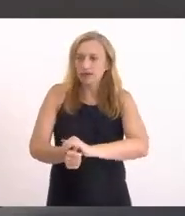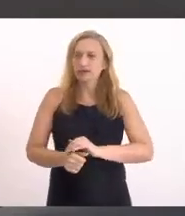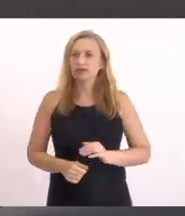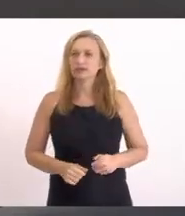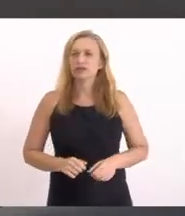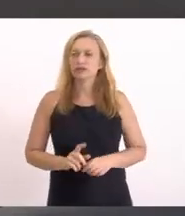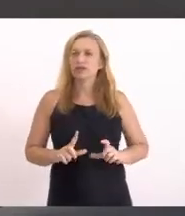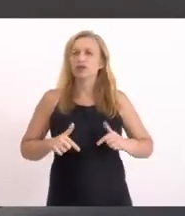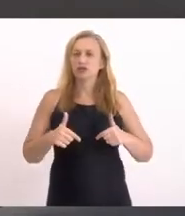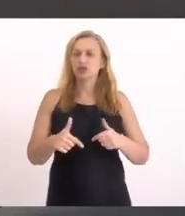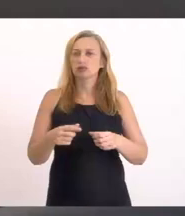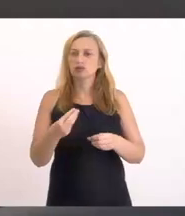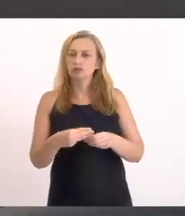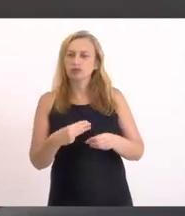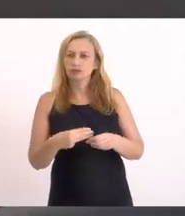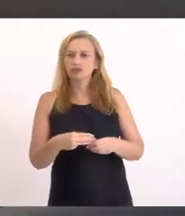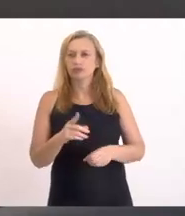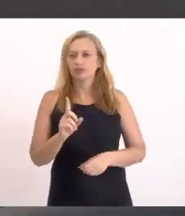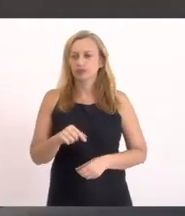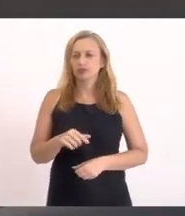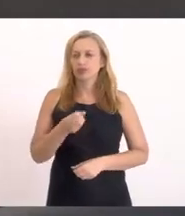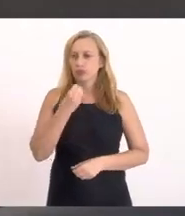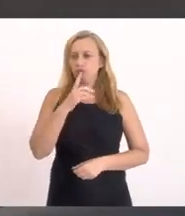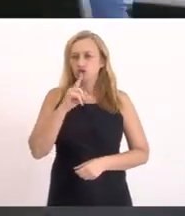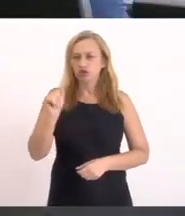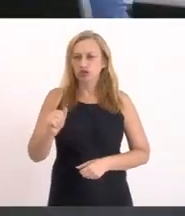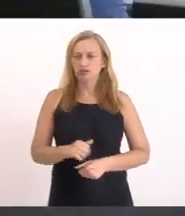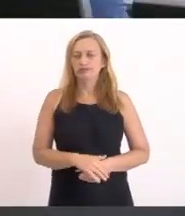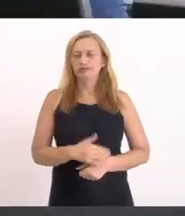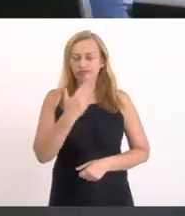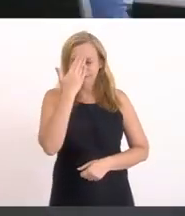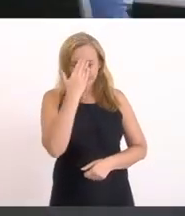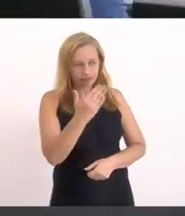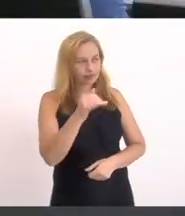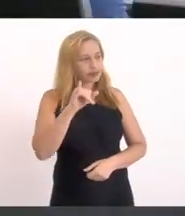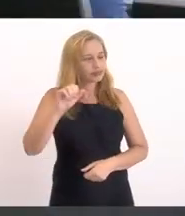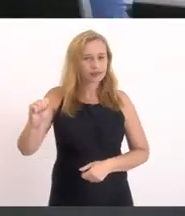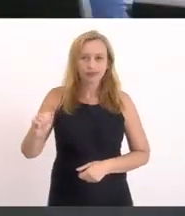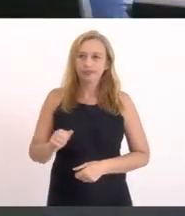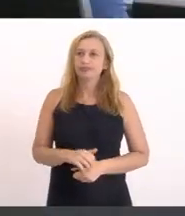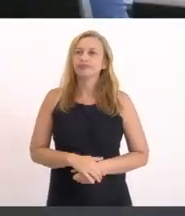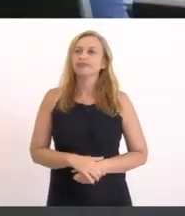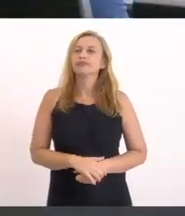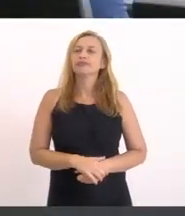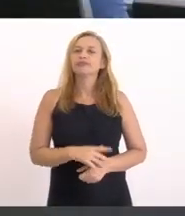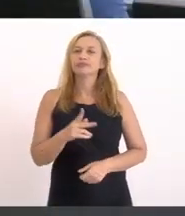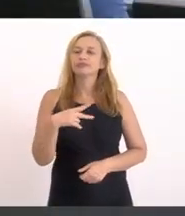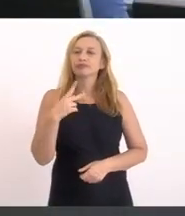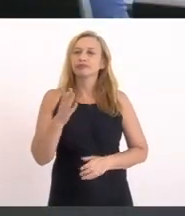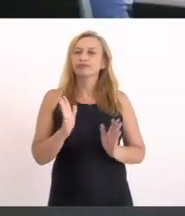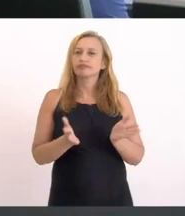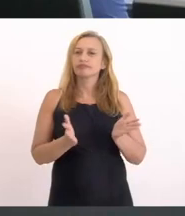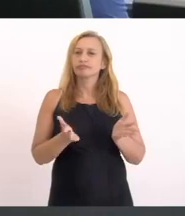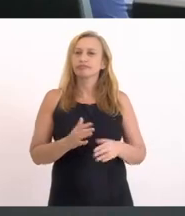ações municipais Era isso Um bom dia Muito obrigado Isa Passo a palavra agora Para